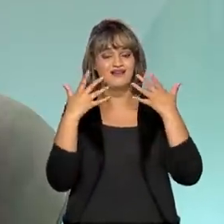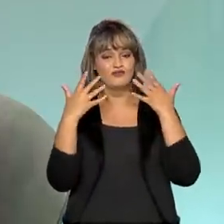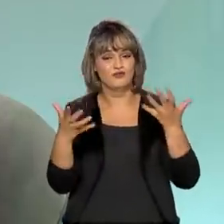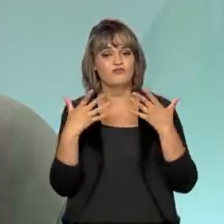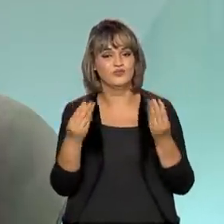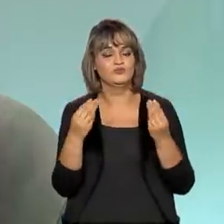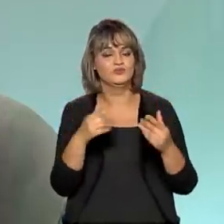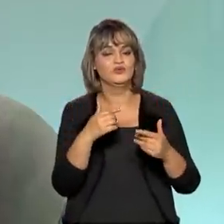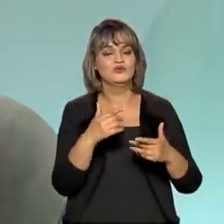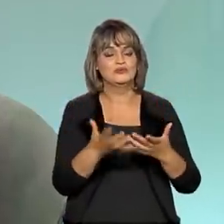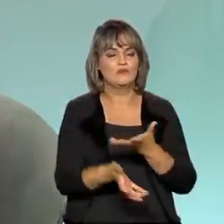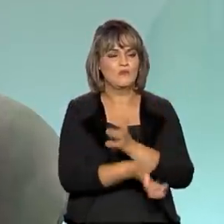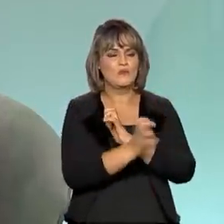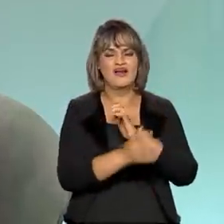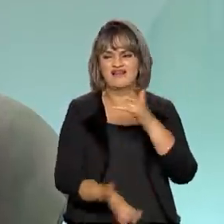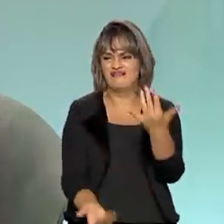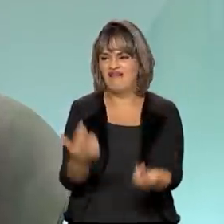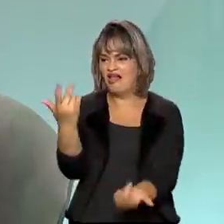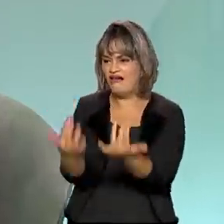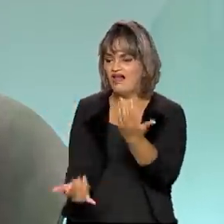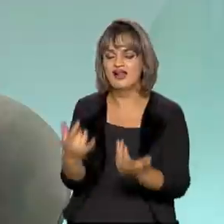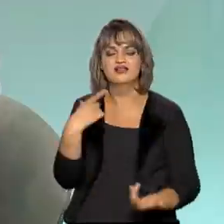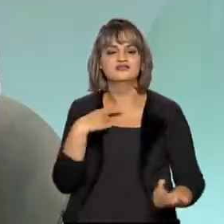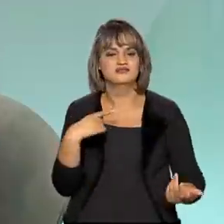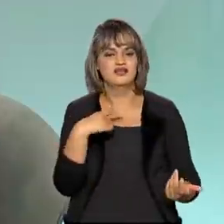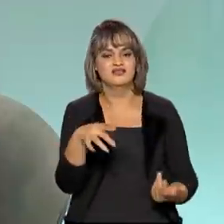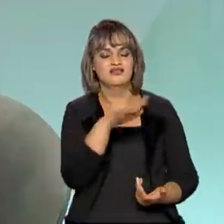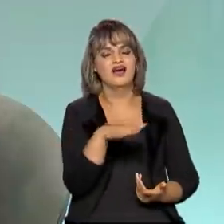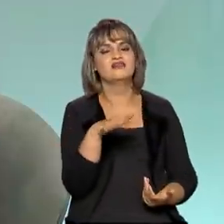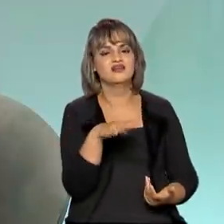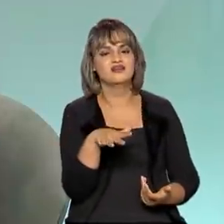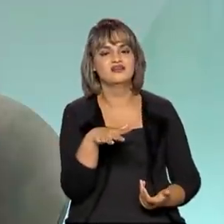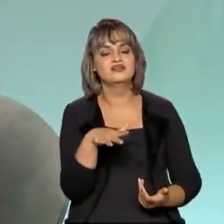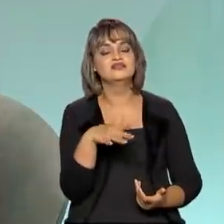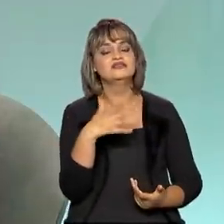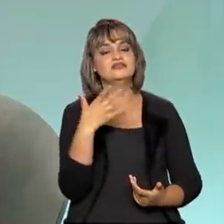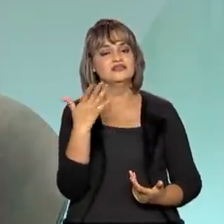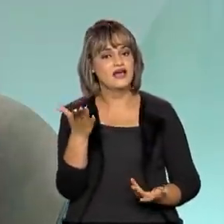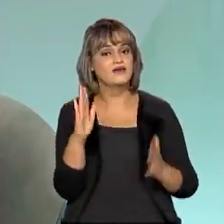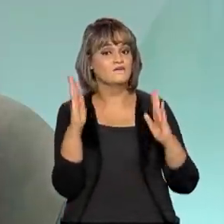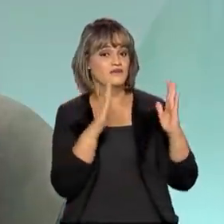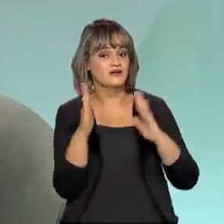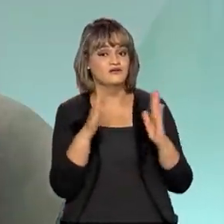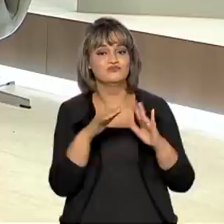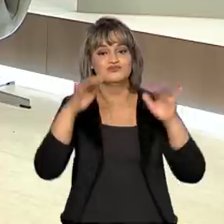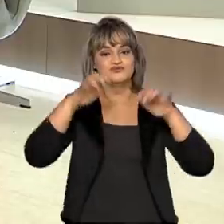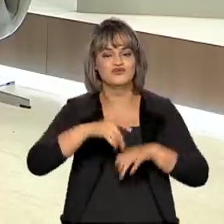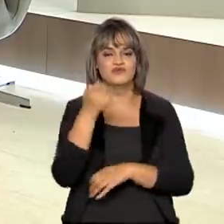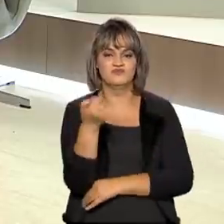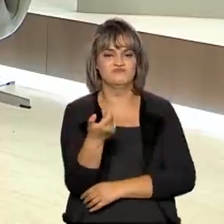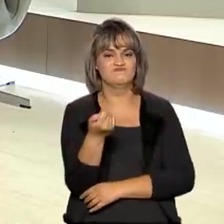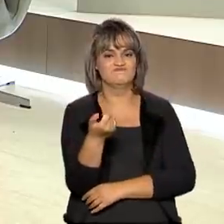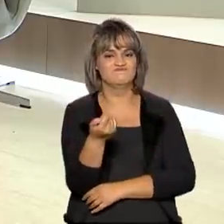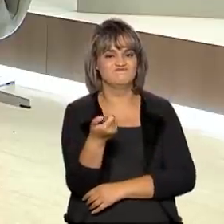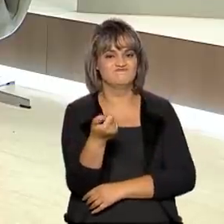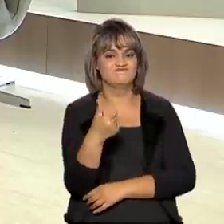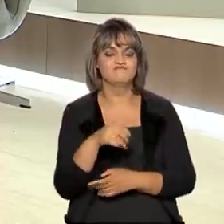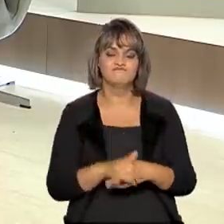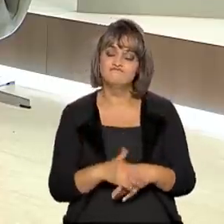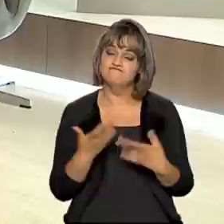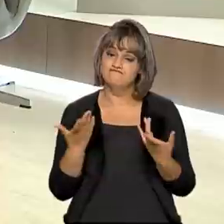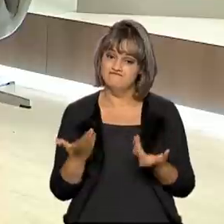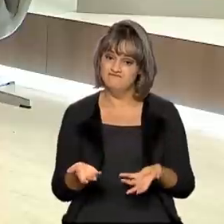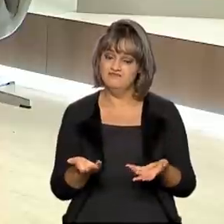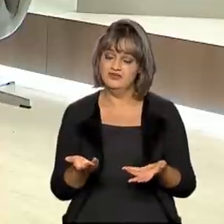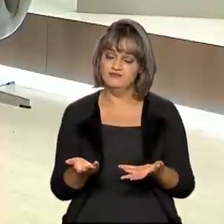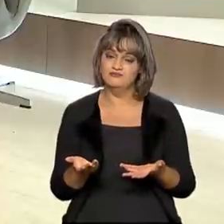alta, seca e queimadas na parte central do Brasil, num período de poucas chuvas. Então, o